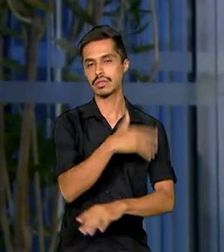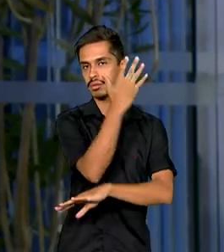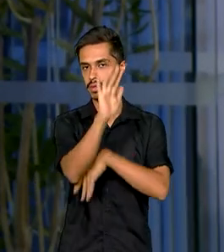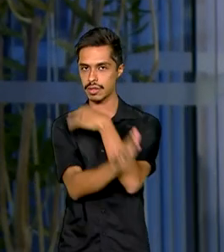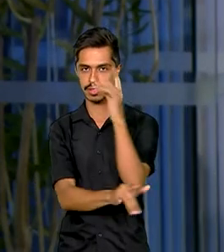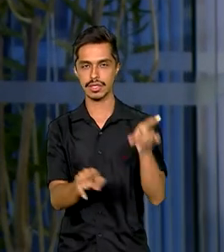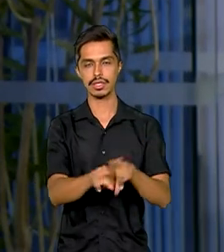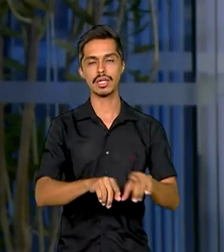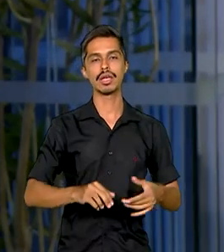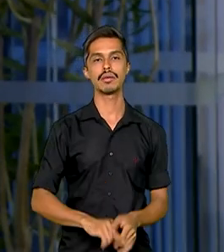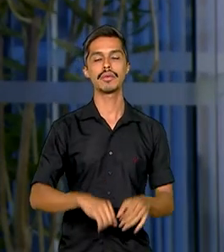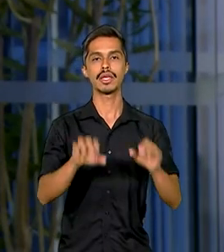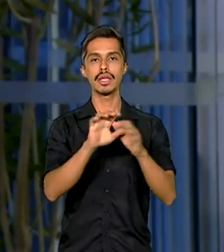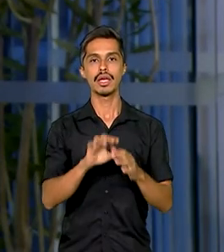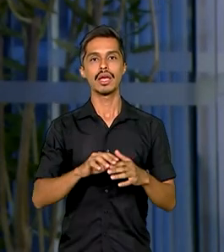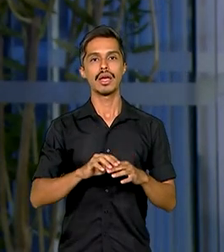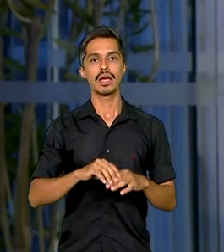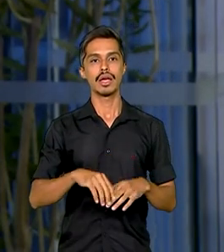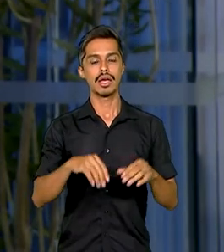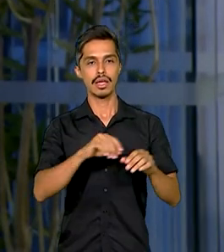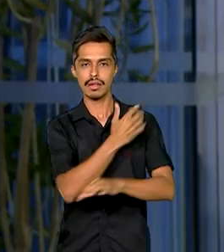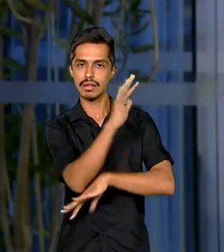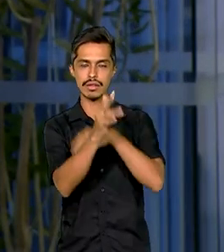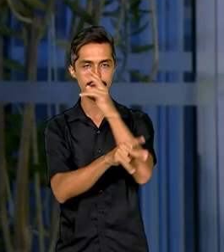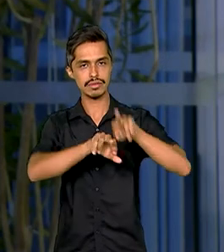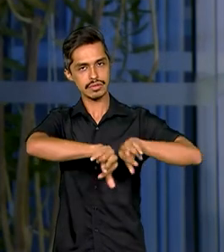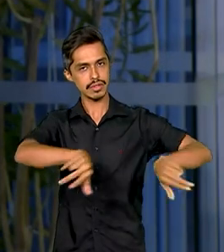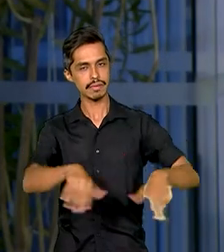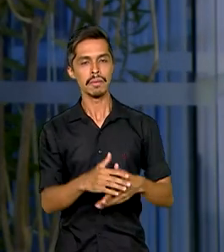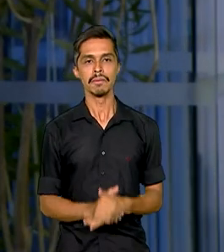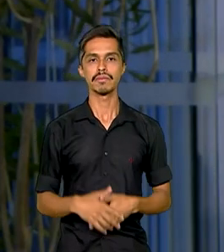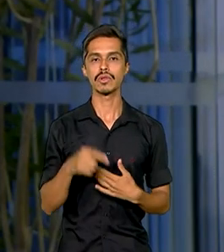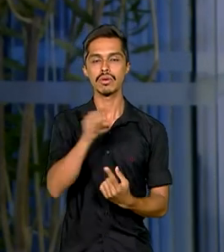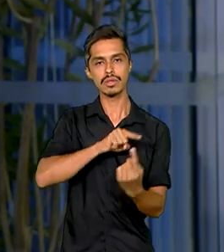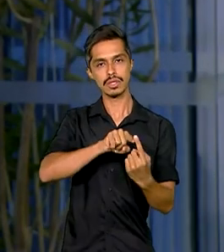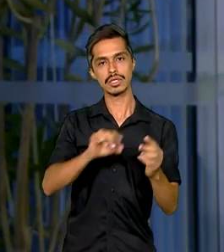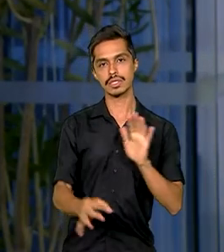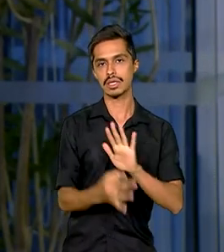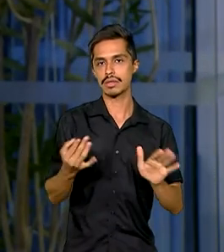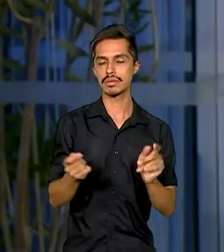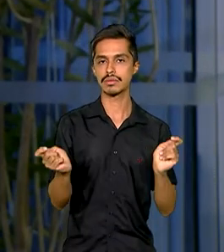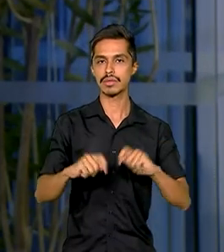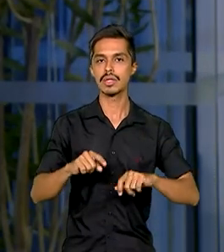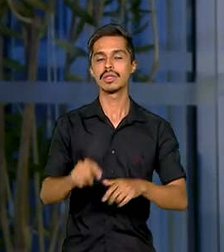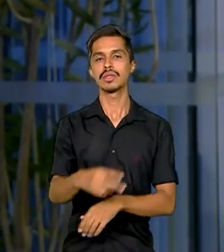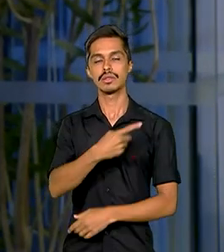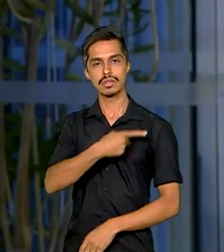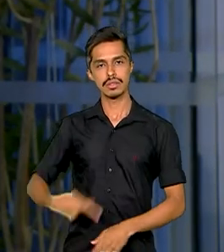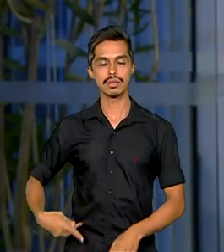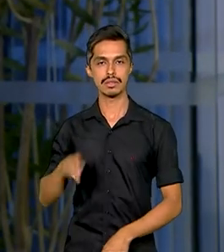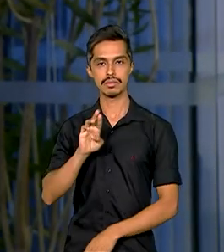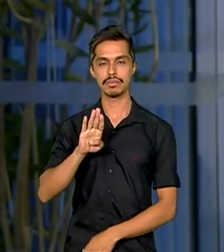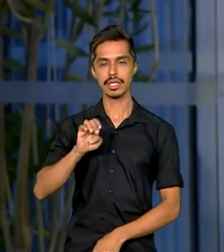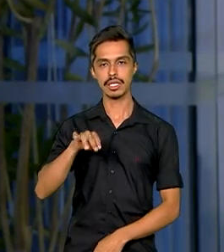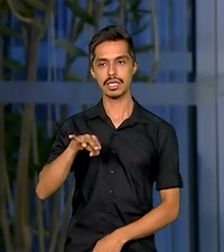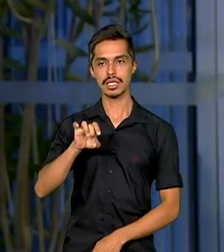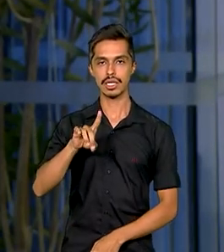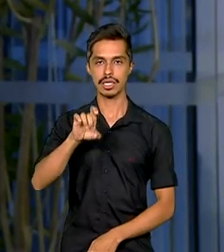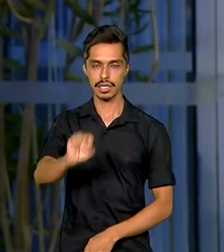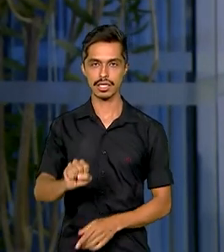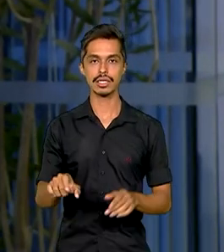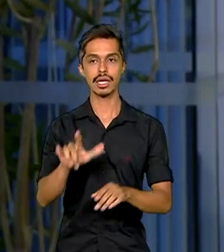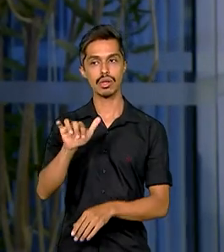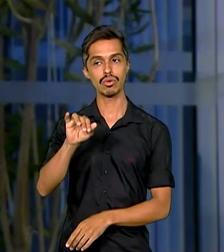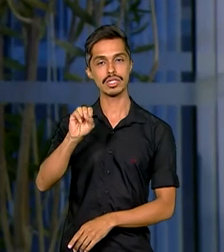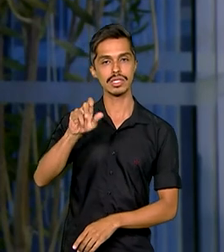biodiversidade. Um documento, selando essa carta, definitivo deve ser assinado pelo presidente do BNDES, Aloysio Mercadante, e essa